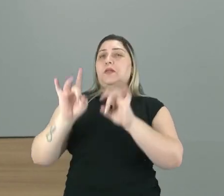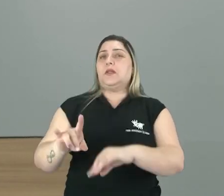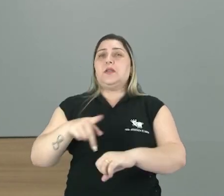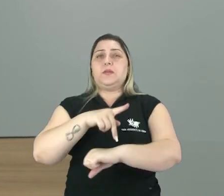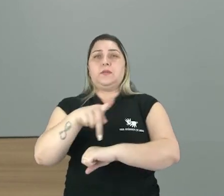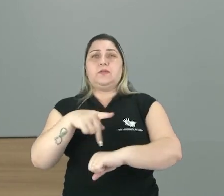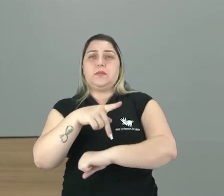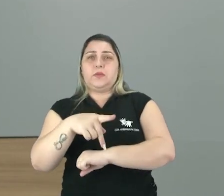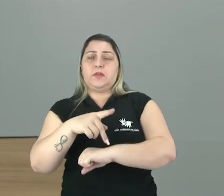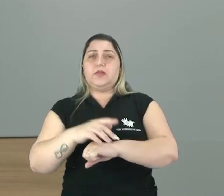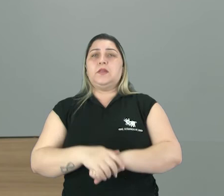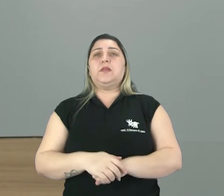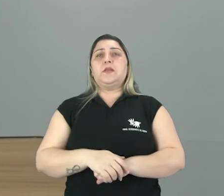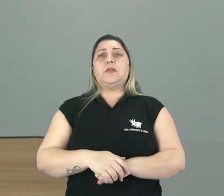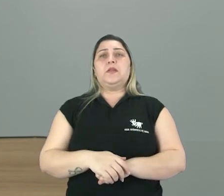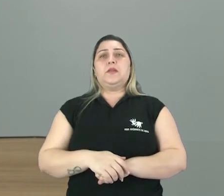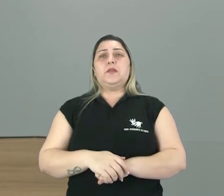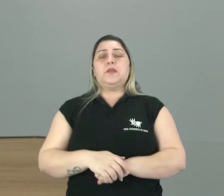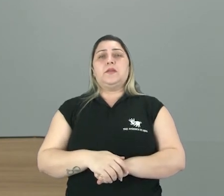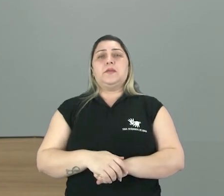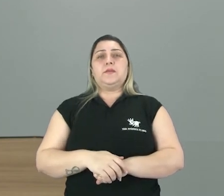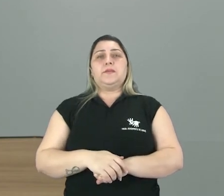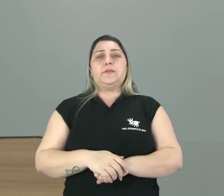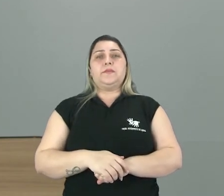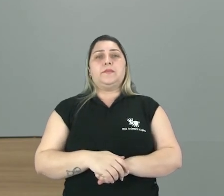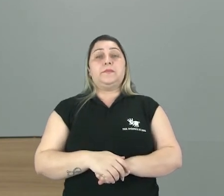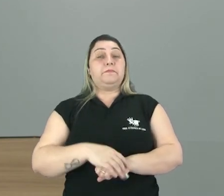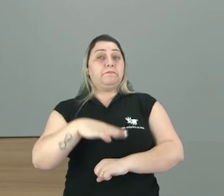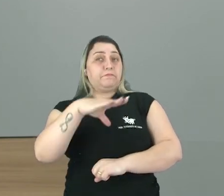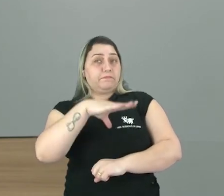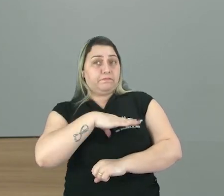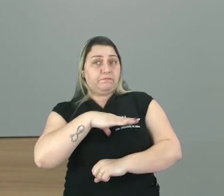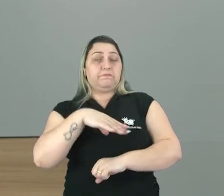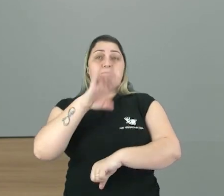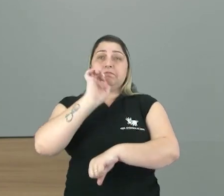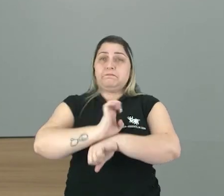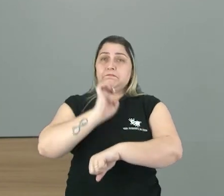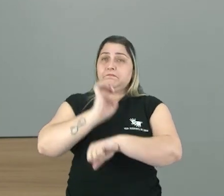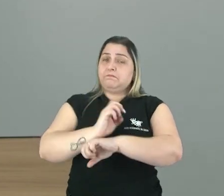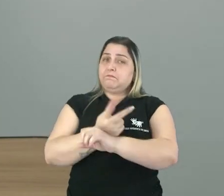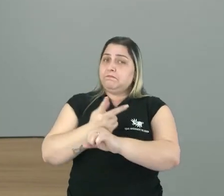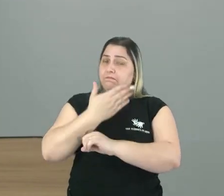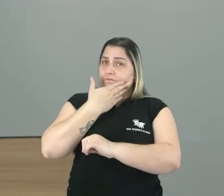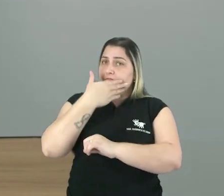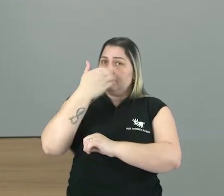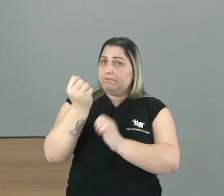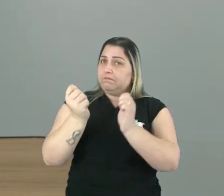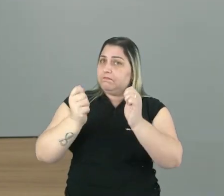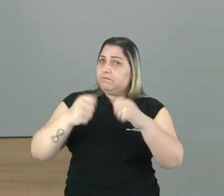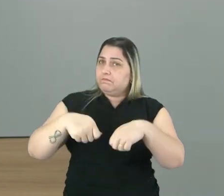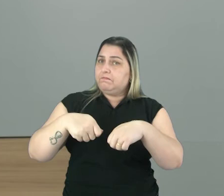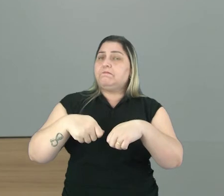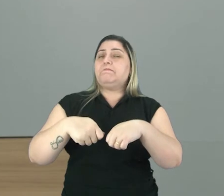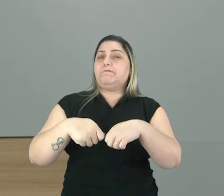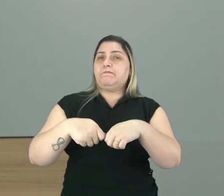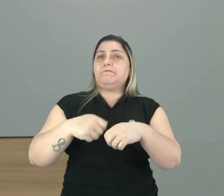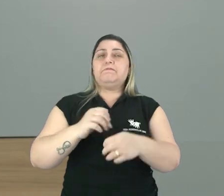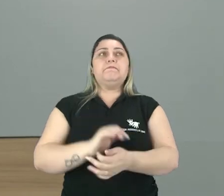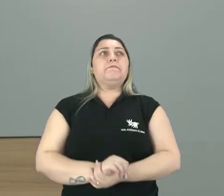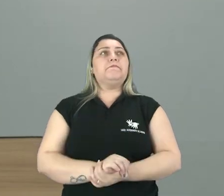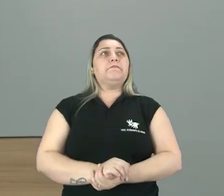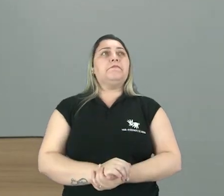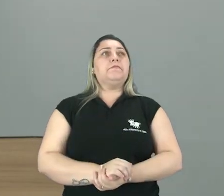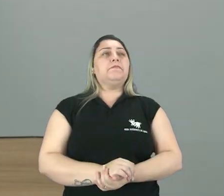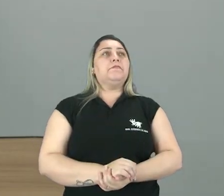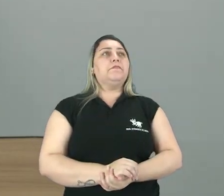origem. Ou simplesmente. A sua. Cidade. O seu estado. Em busca de melhores. Condições. Nesse sentido. Tá bom.